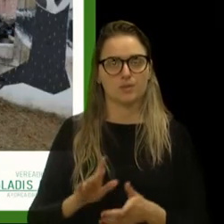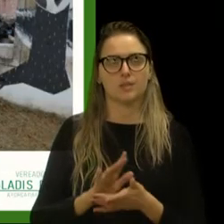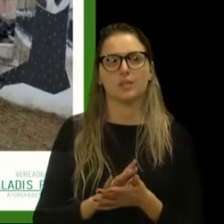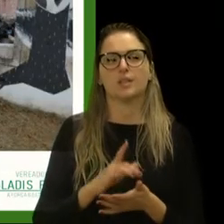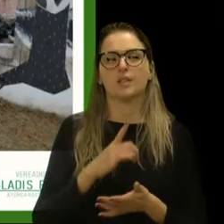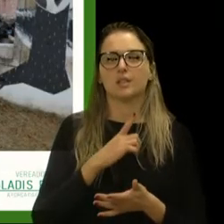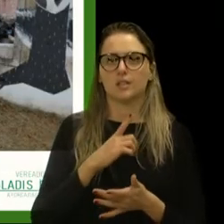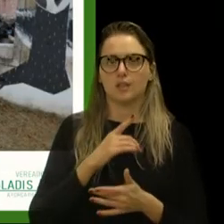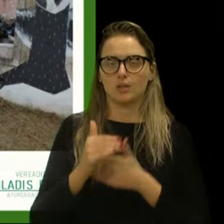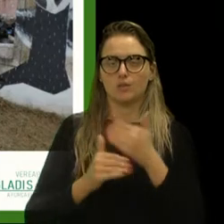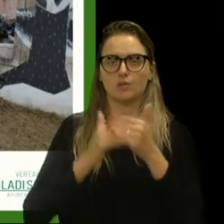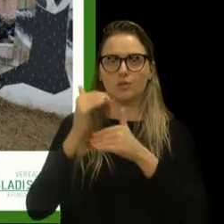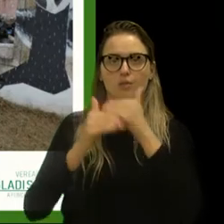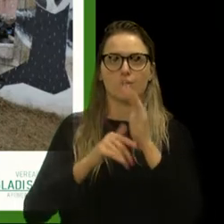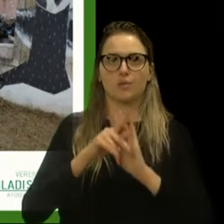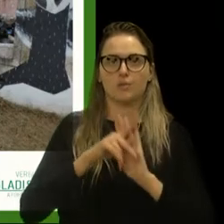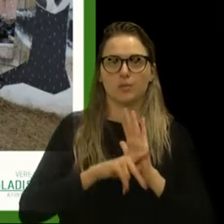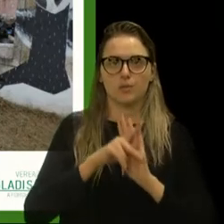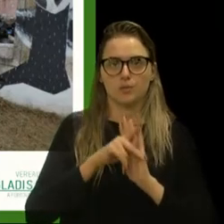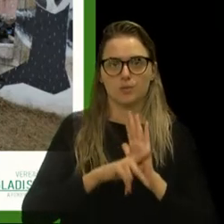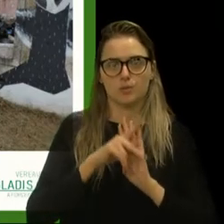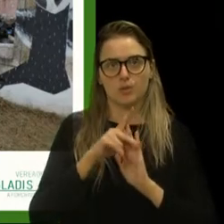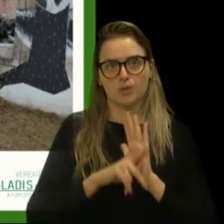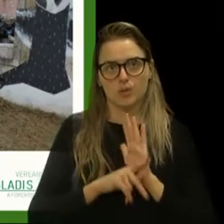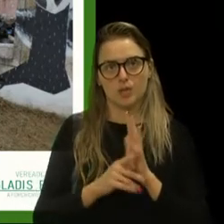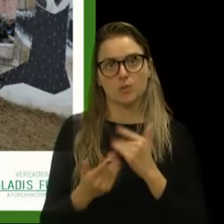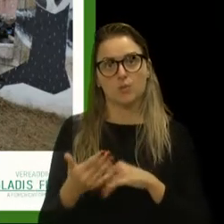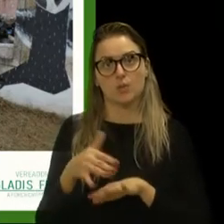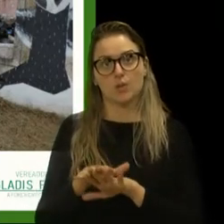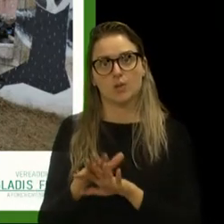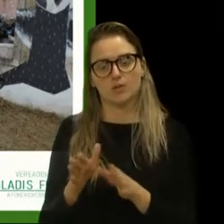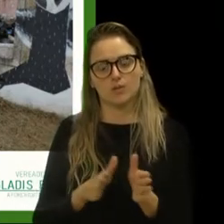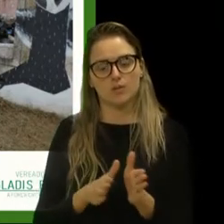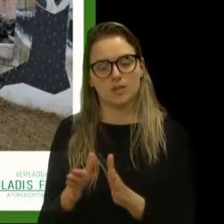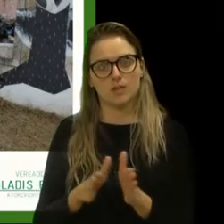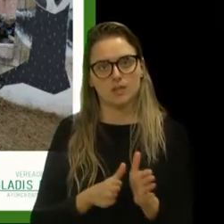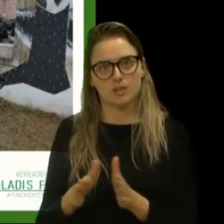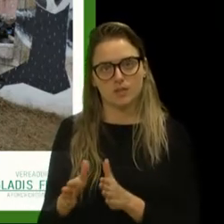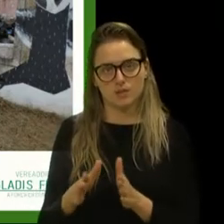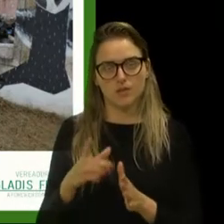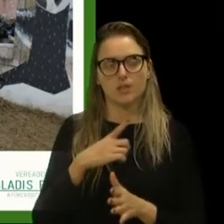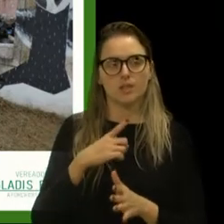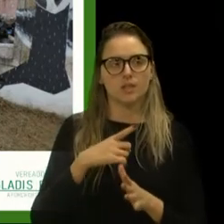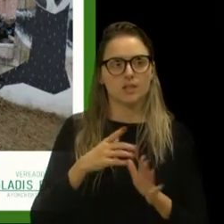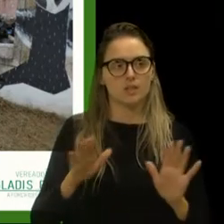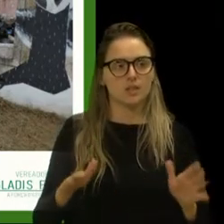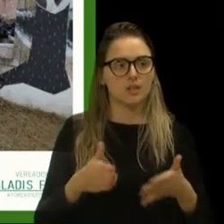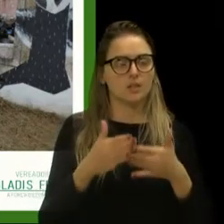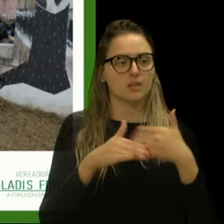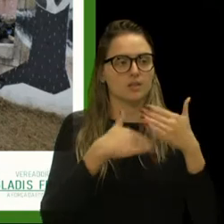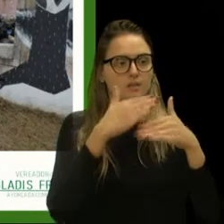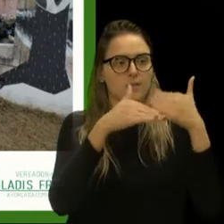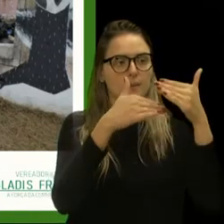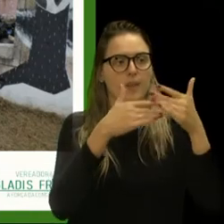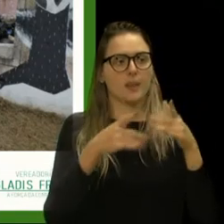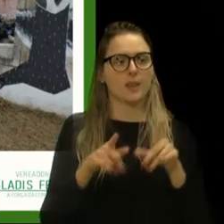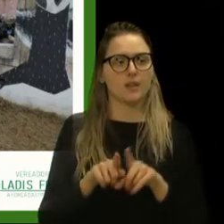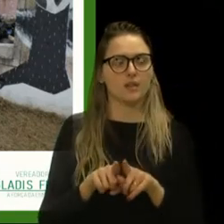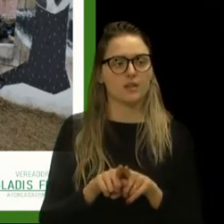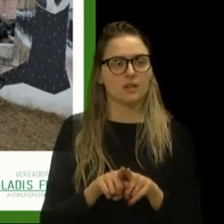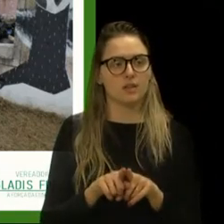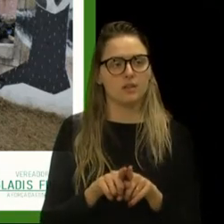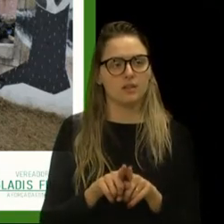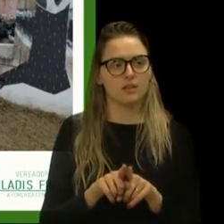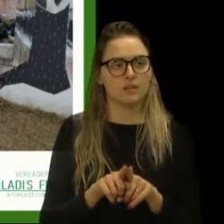desenvolvimento de um projeto inclusivo, acessível, com estímulo à participação cidadã